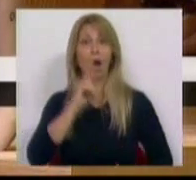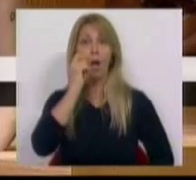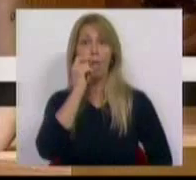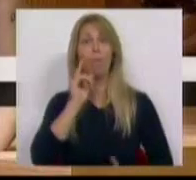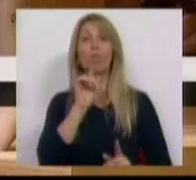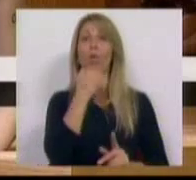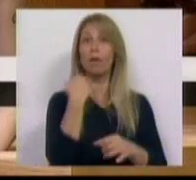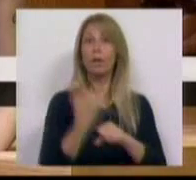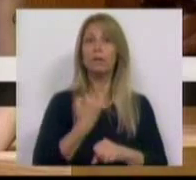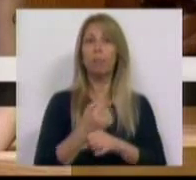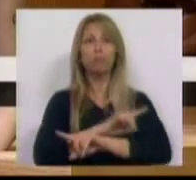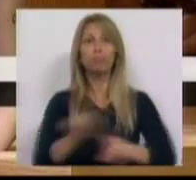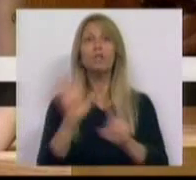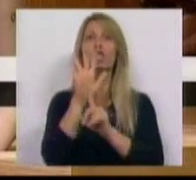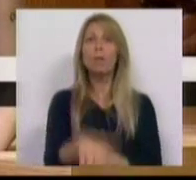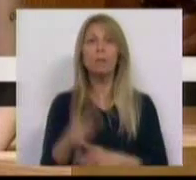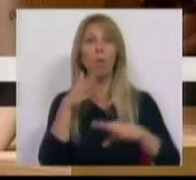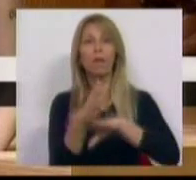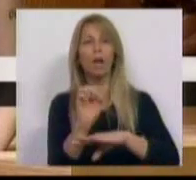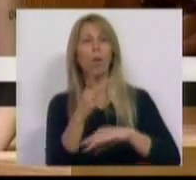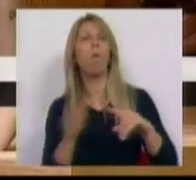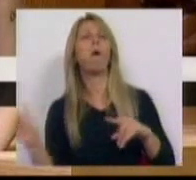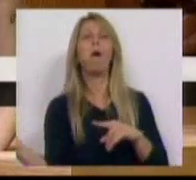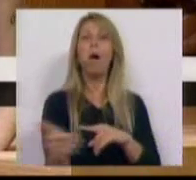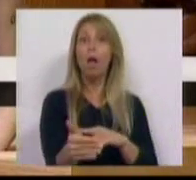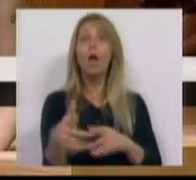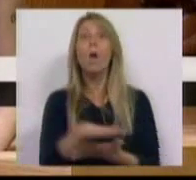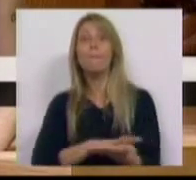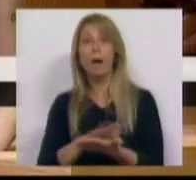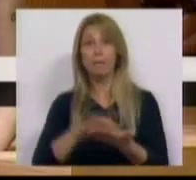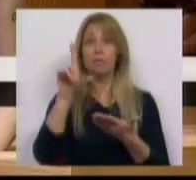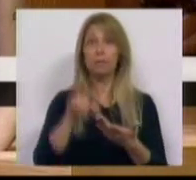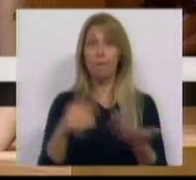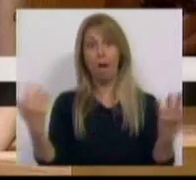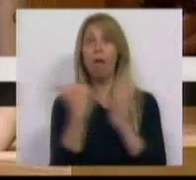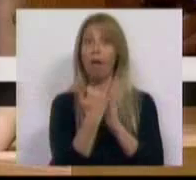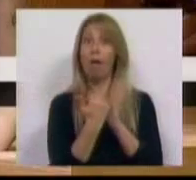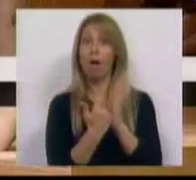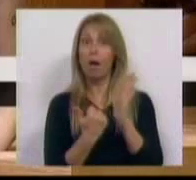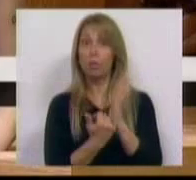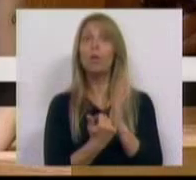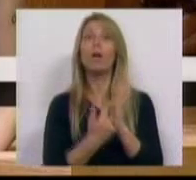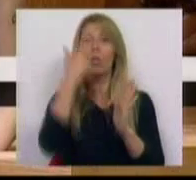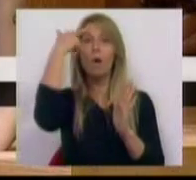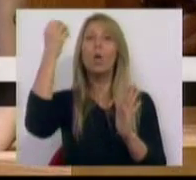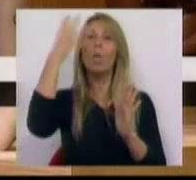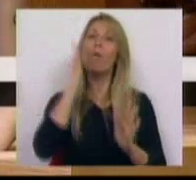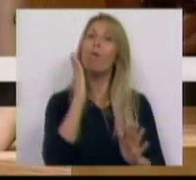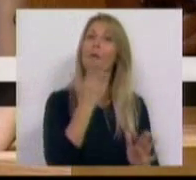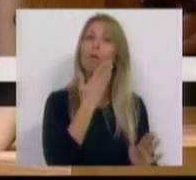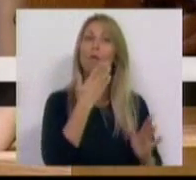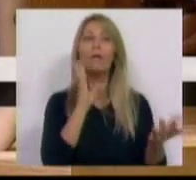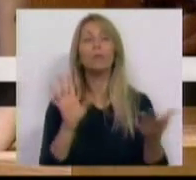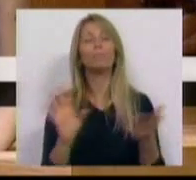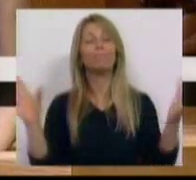proibindo-se qualquer discriminação direta ou indireta, com base também nesta categoria, numa interpretação conforme à